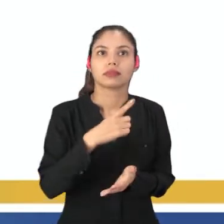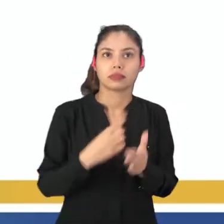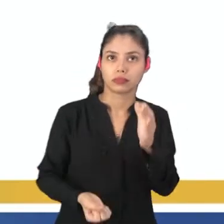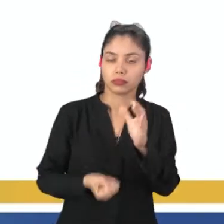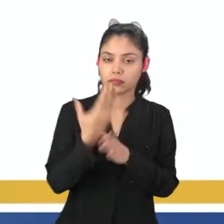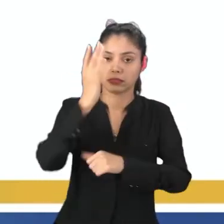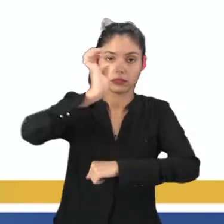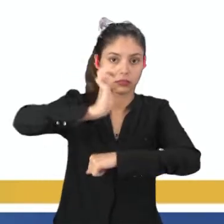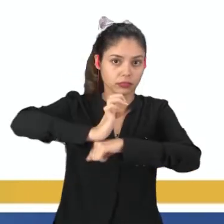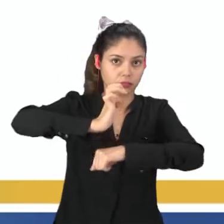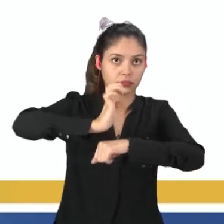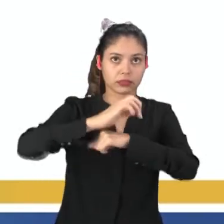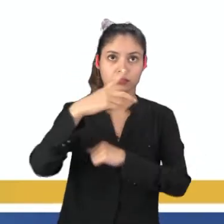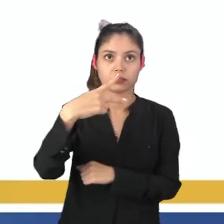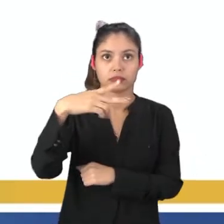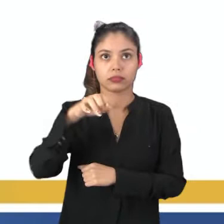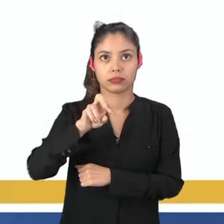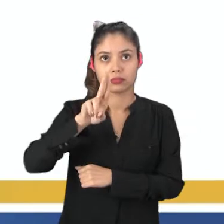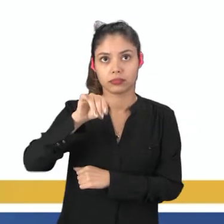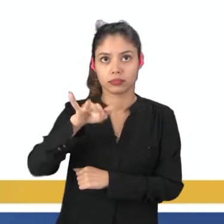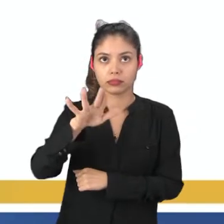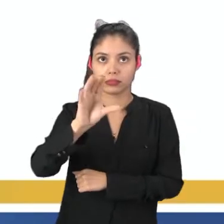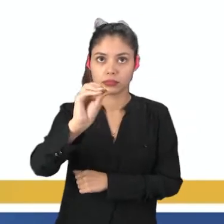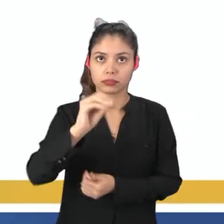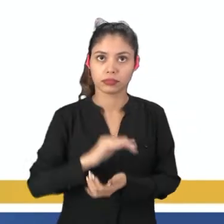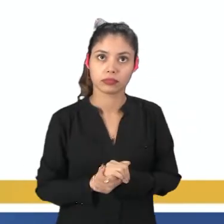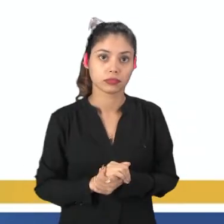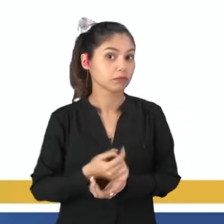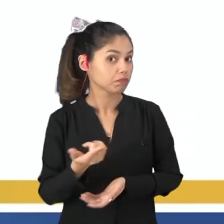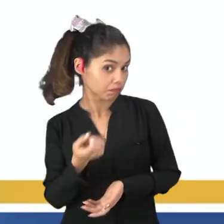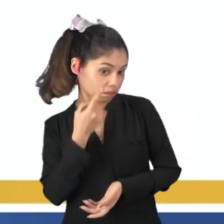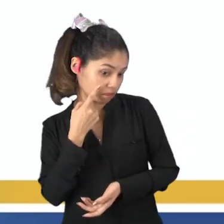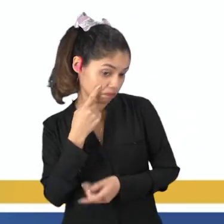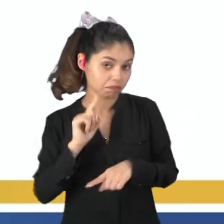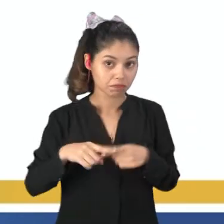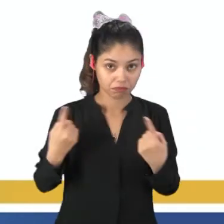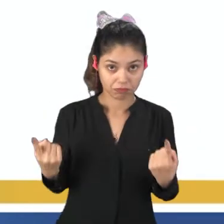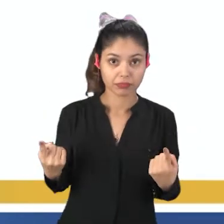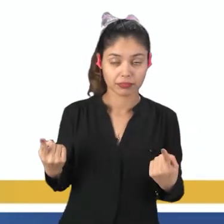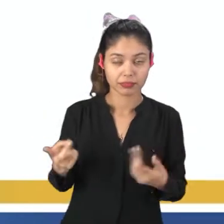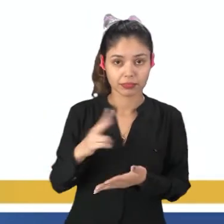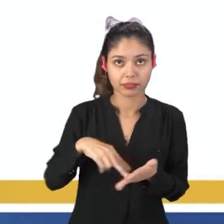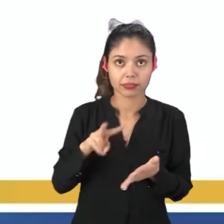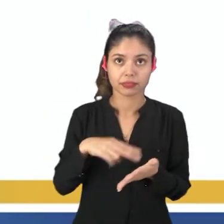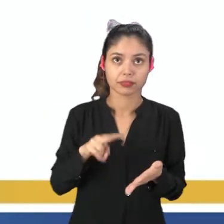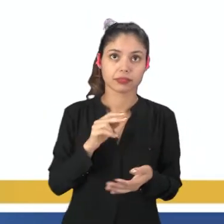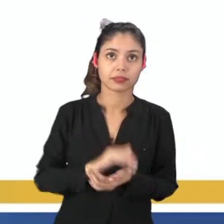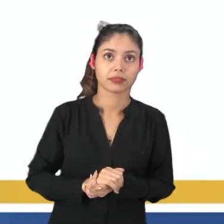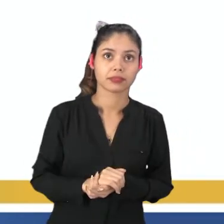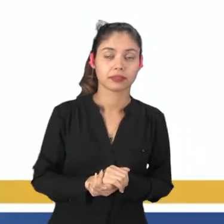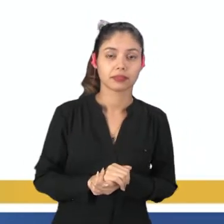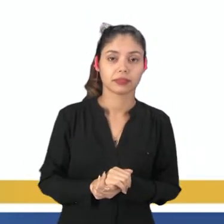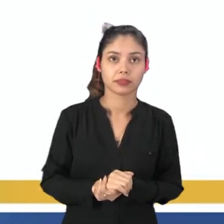ela tenha sido originada no estado de Pernambuco. Olha só, mais uma dança que Pernambuco